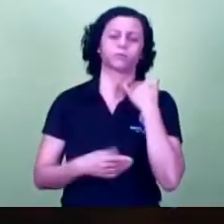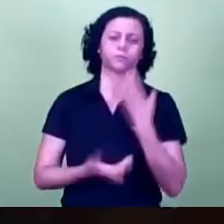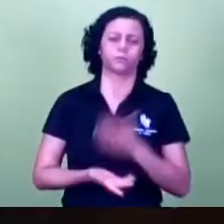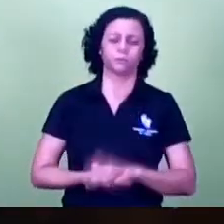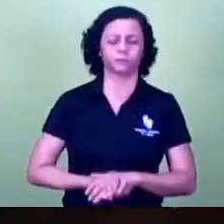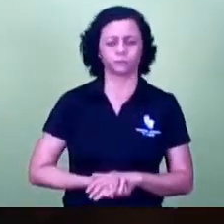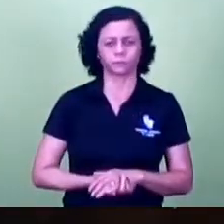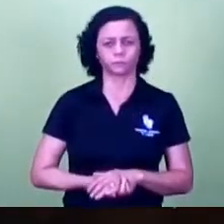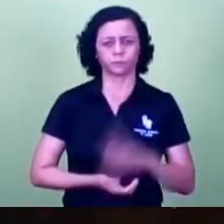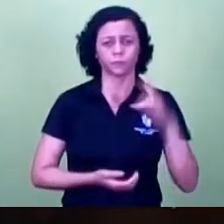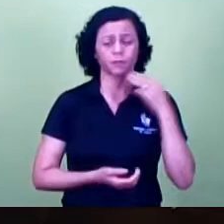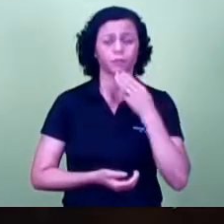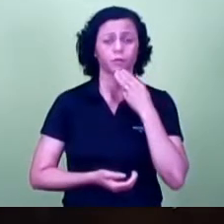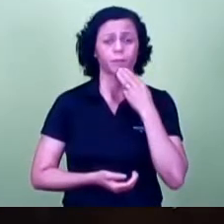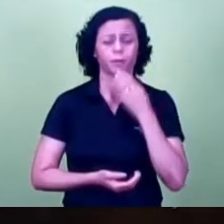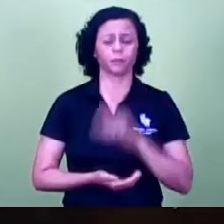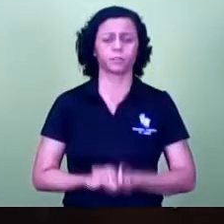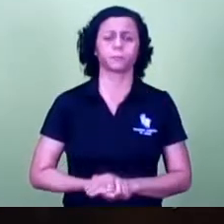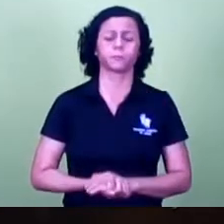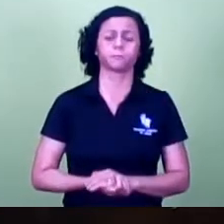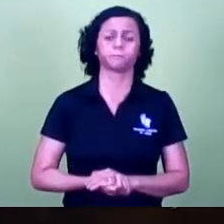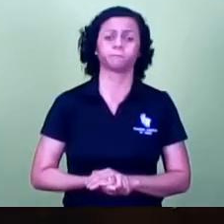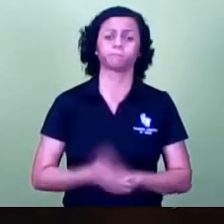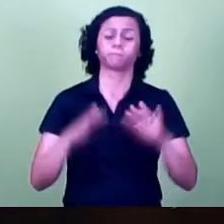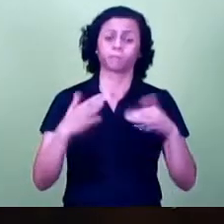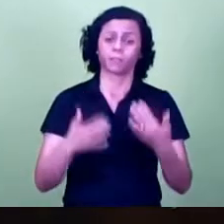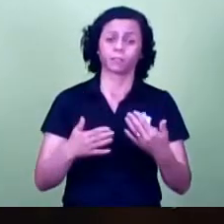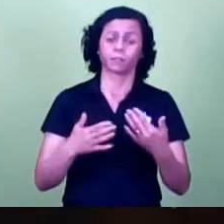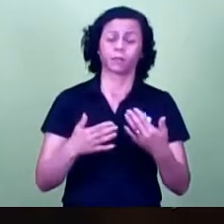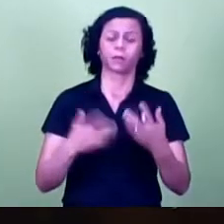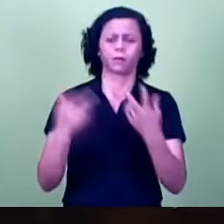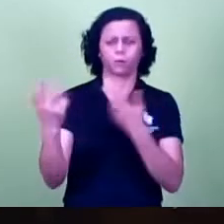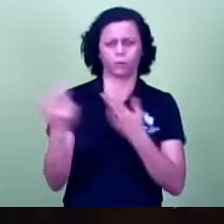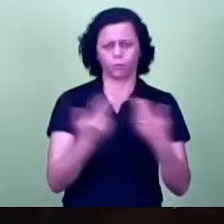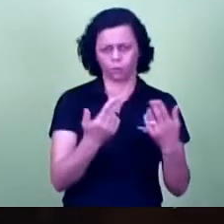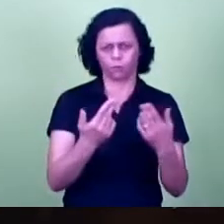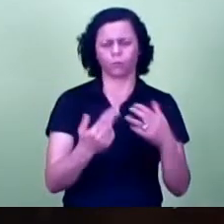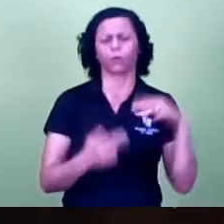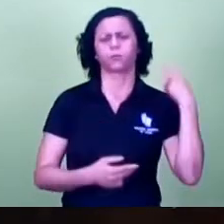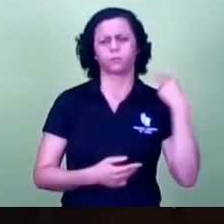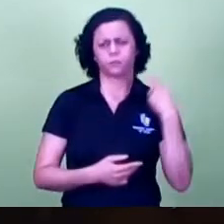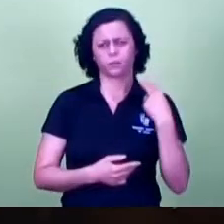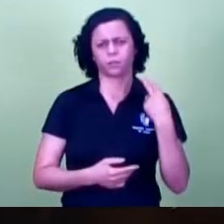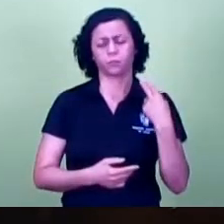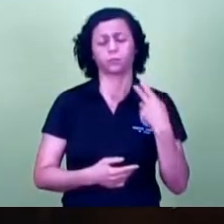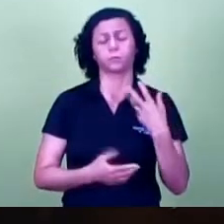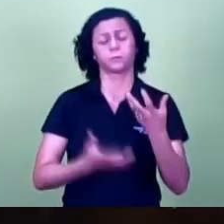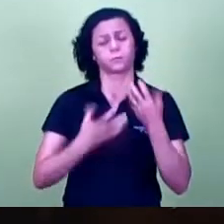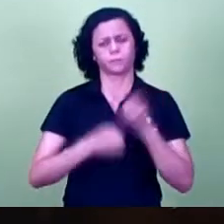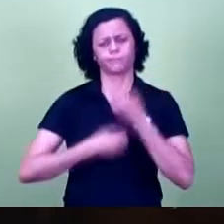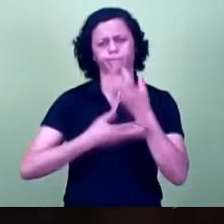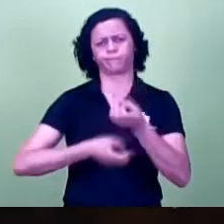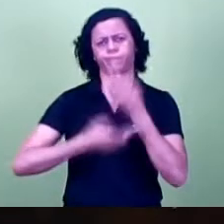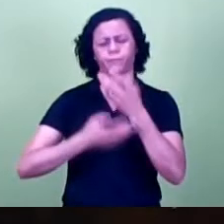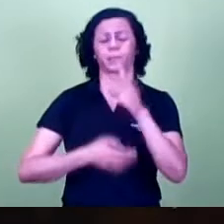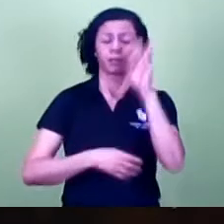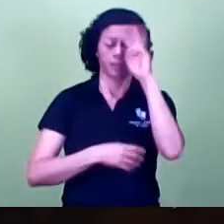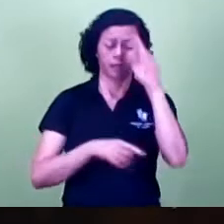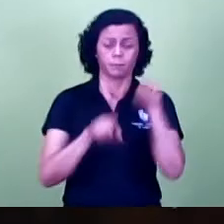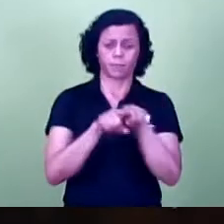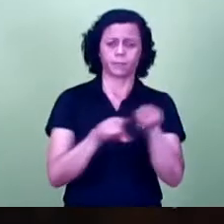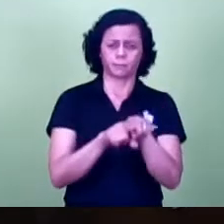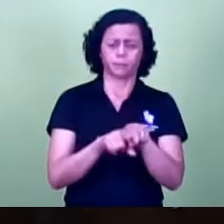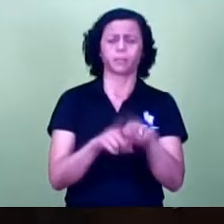vereador Maurício Delgado. Da mesma forma, dos demais pares não poderia deixar de passar e lembrar que isso